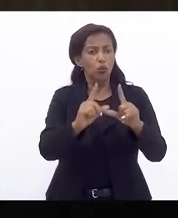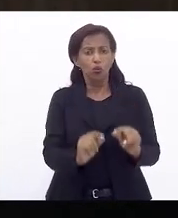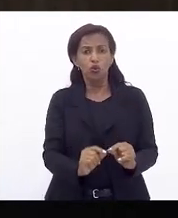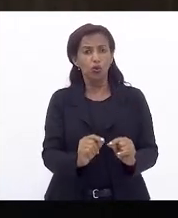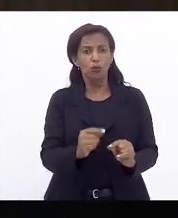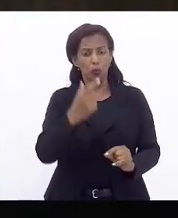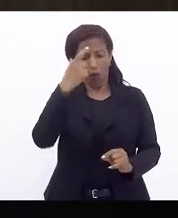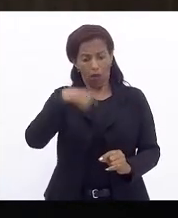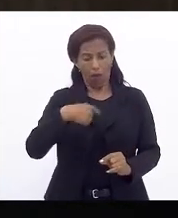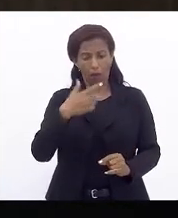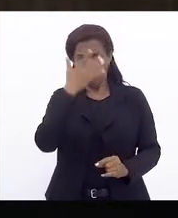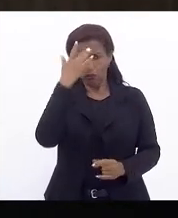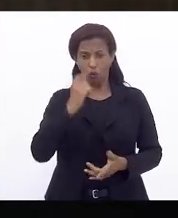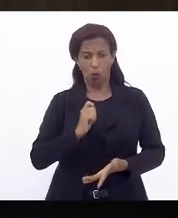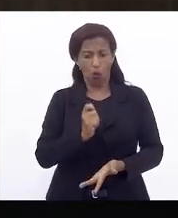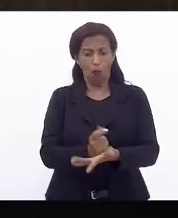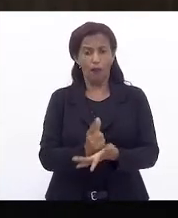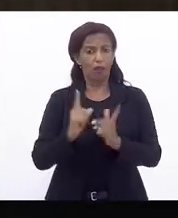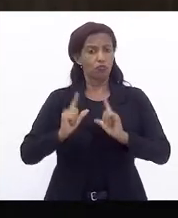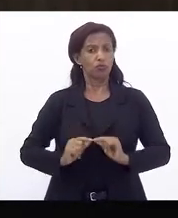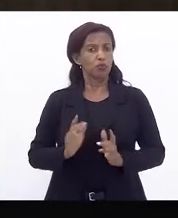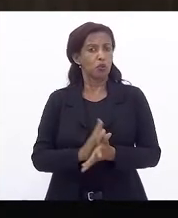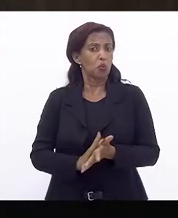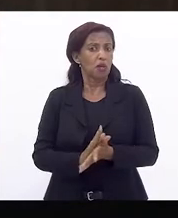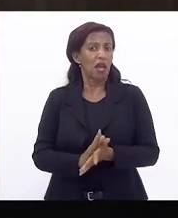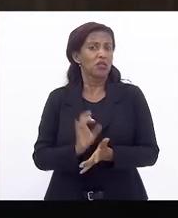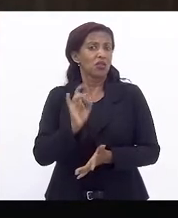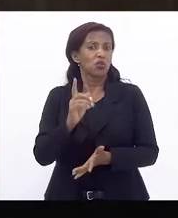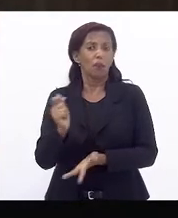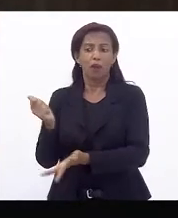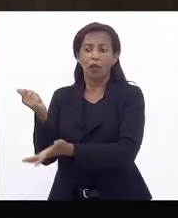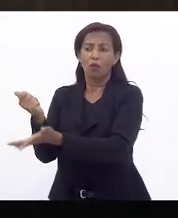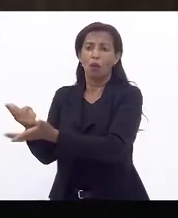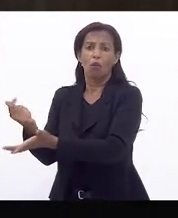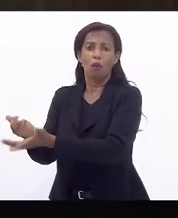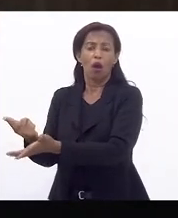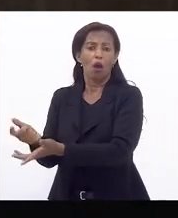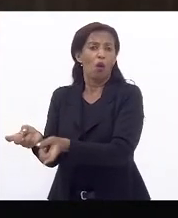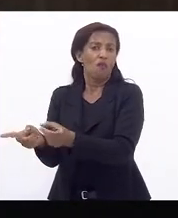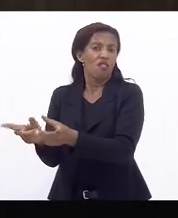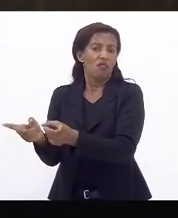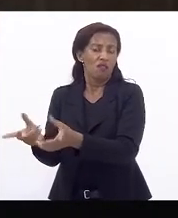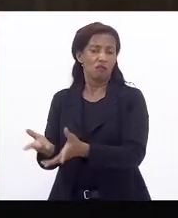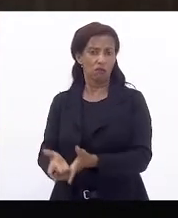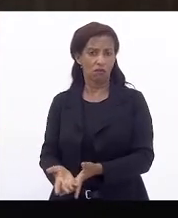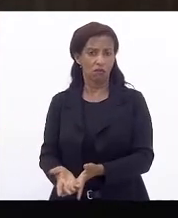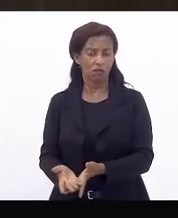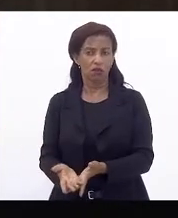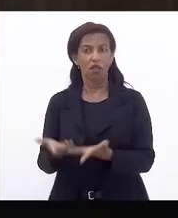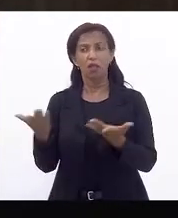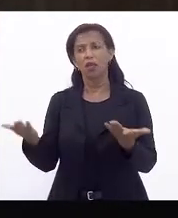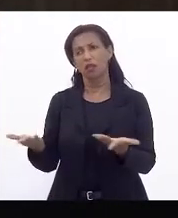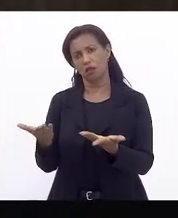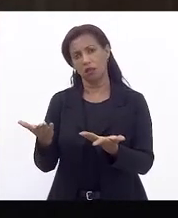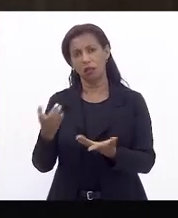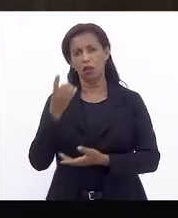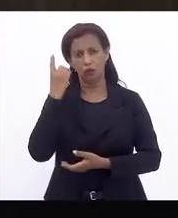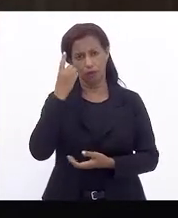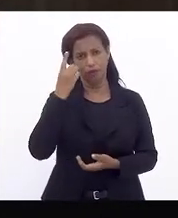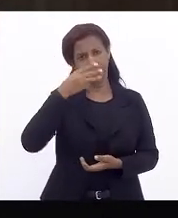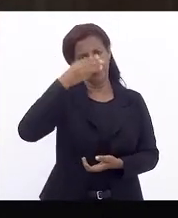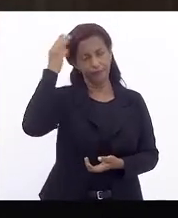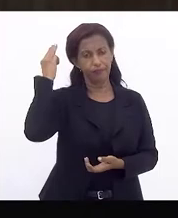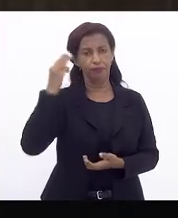para o consumidor não altera nada, só para quem produz ou para quem está vendendo. Então, deputado Márcio